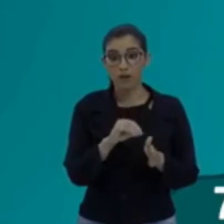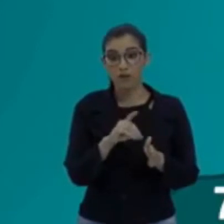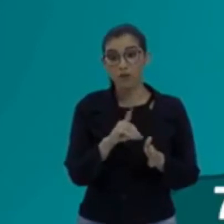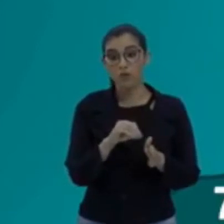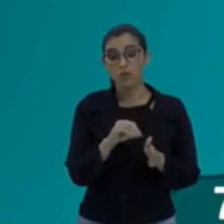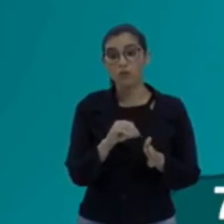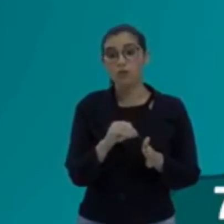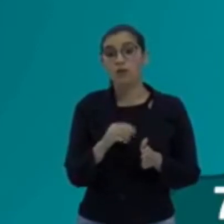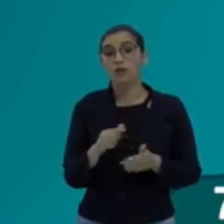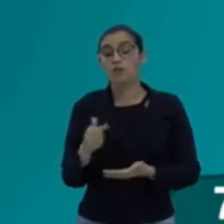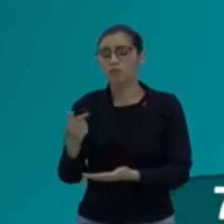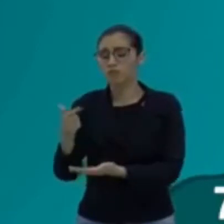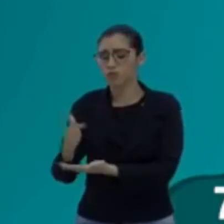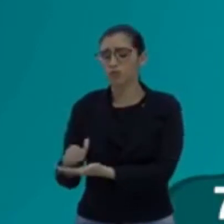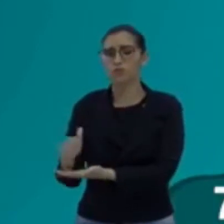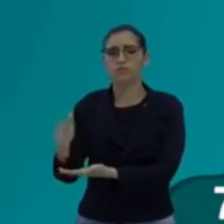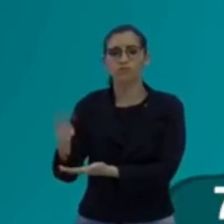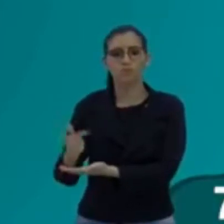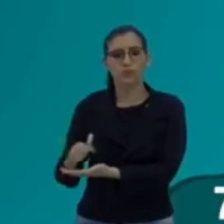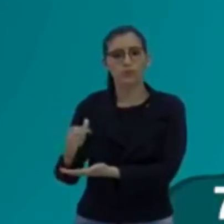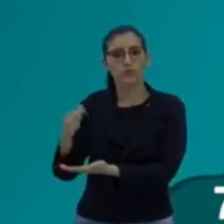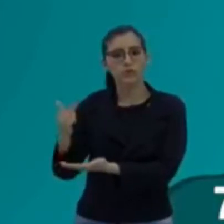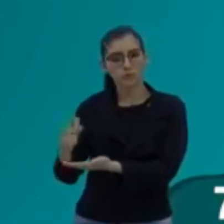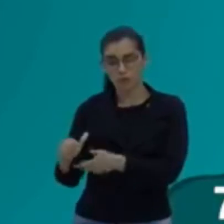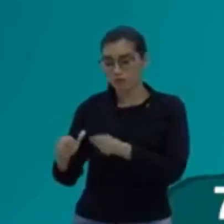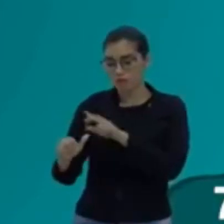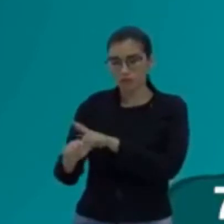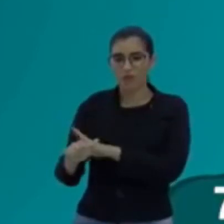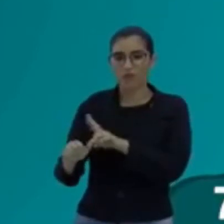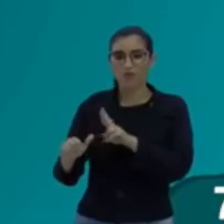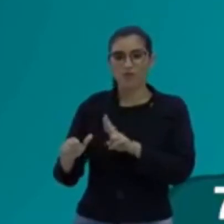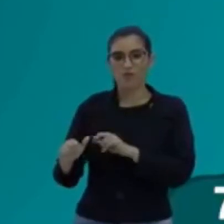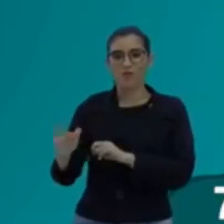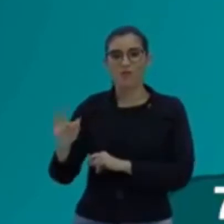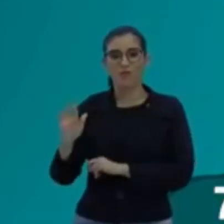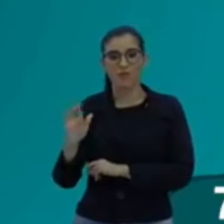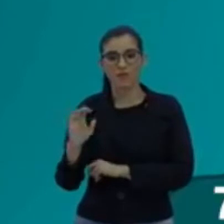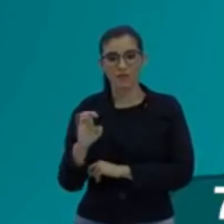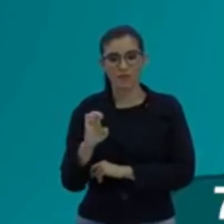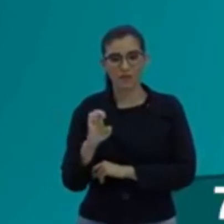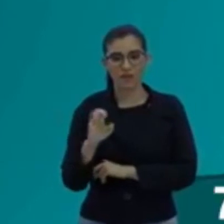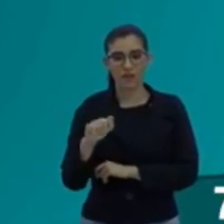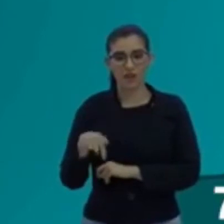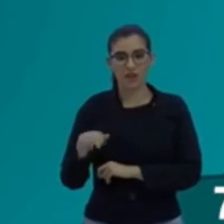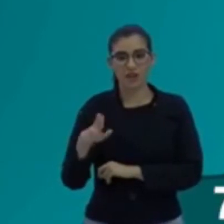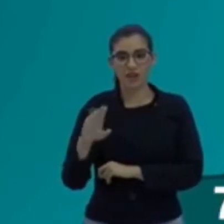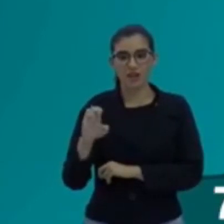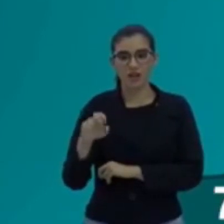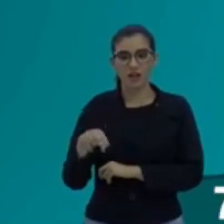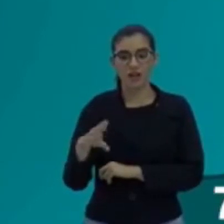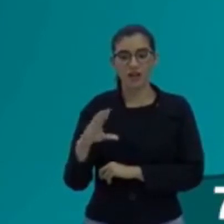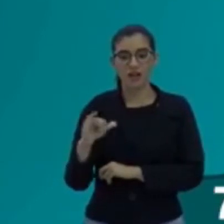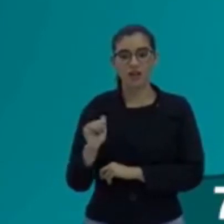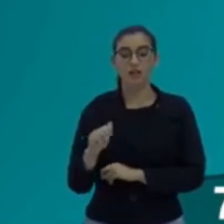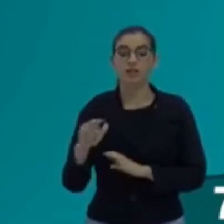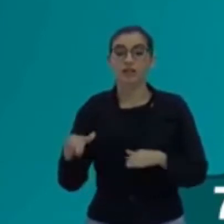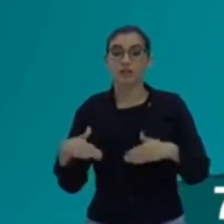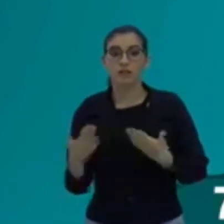qual é frequência que você vai ao colégio por dia? Ah, eu vou ao colégio duas vezes por dia.